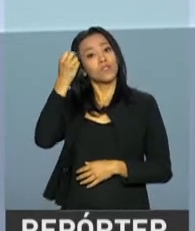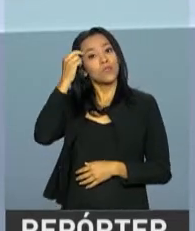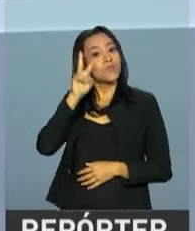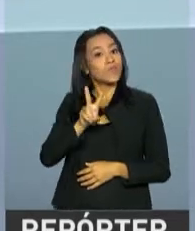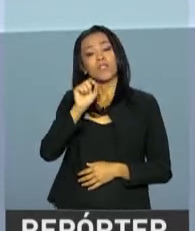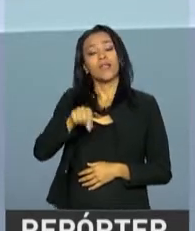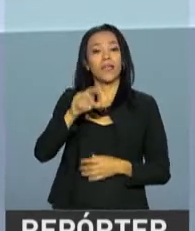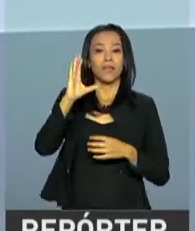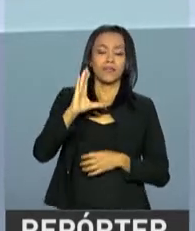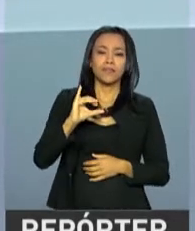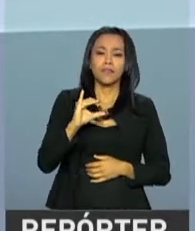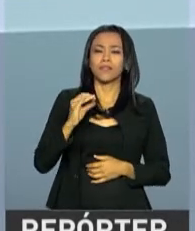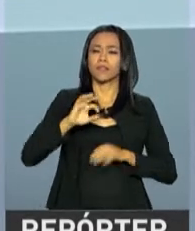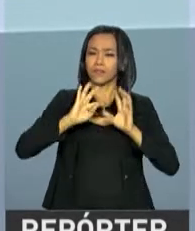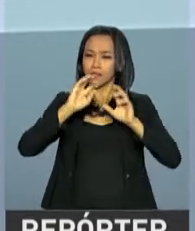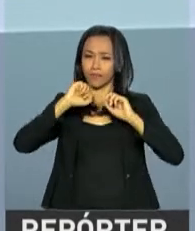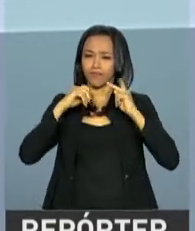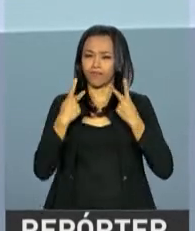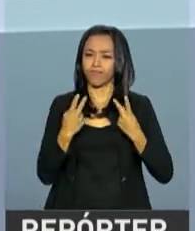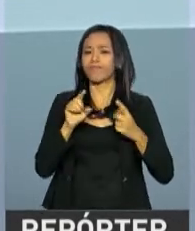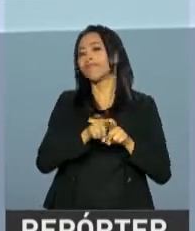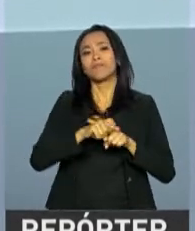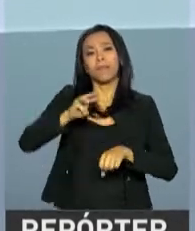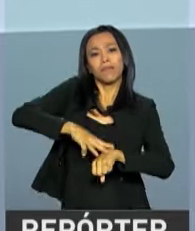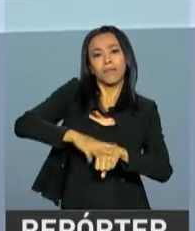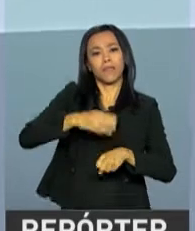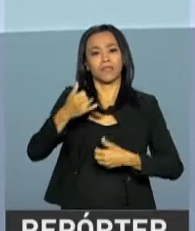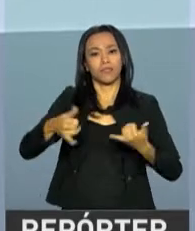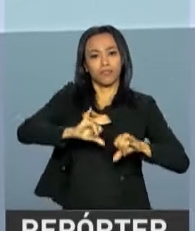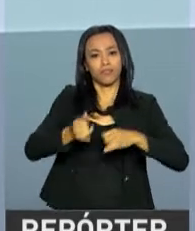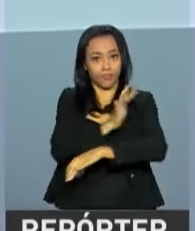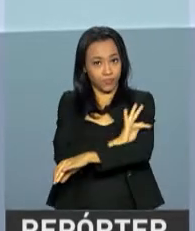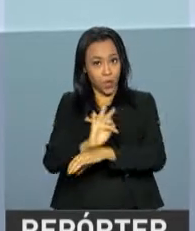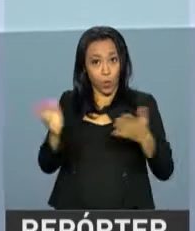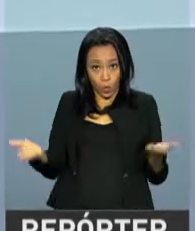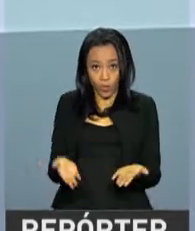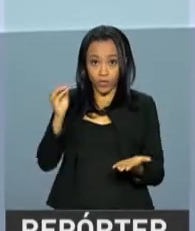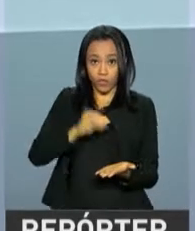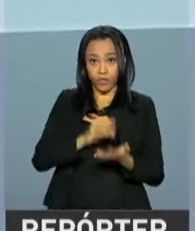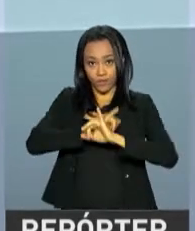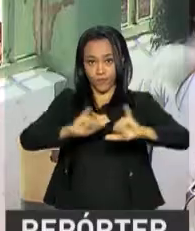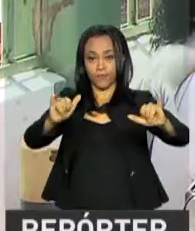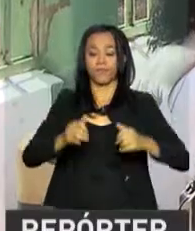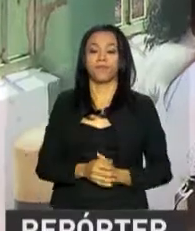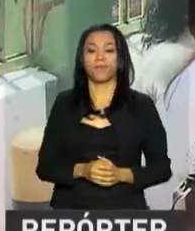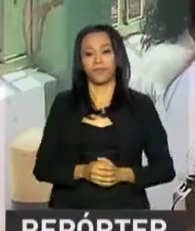conteúdos de ciências da natureza e matemática. O edital da prova foi publicado hoje no Diário Oficial da União.